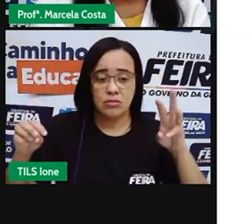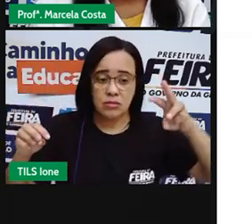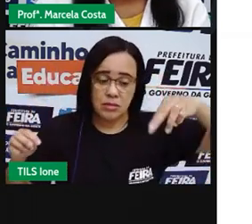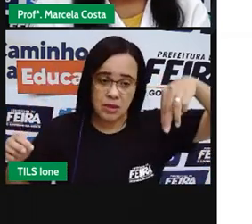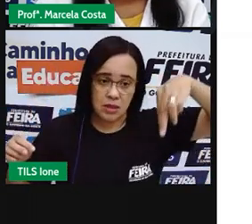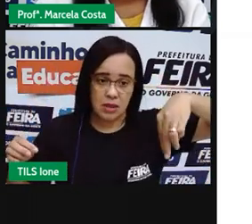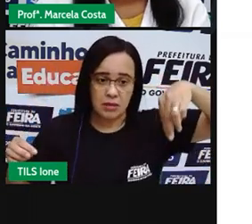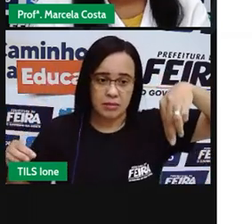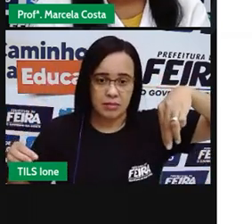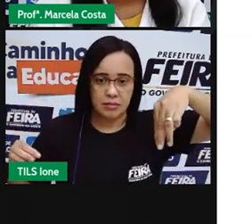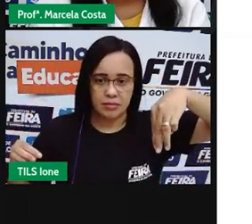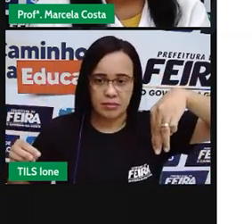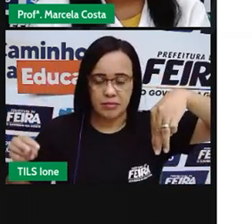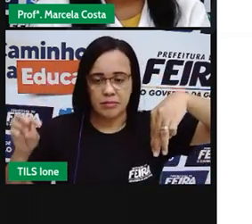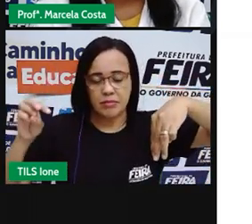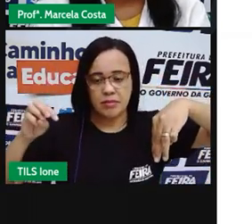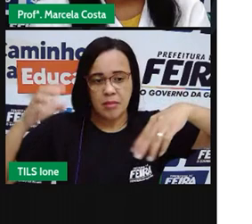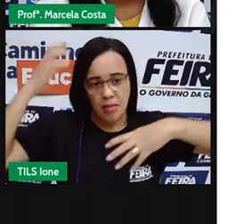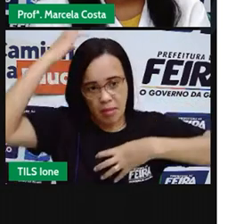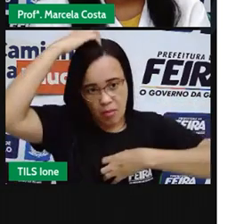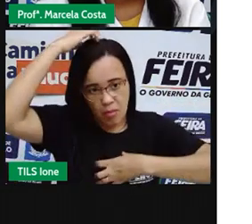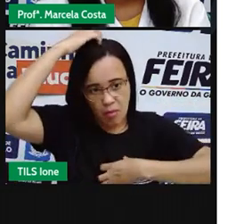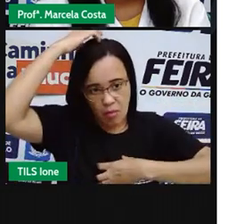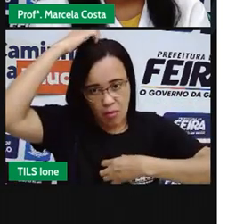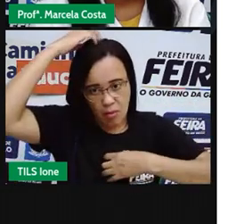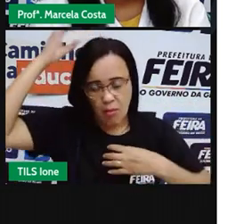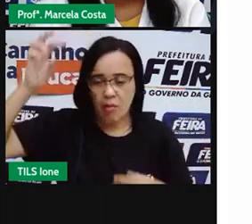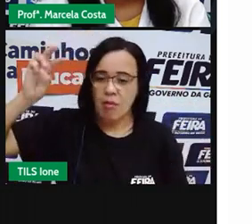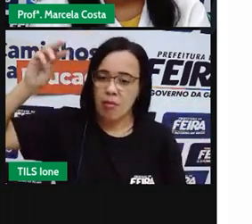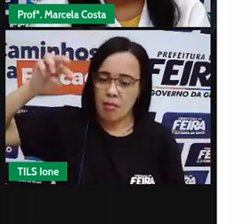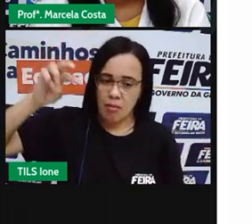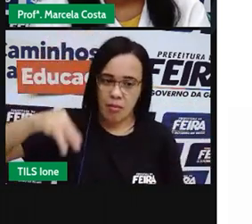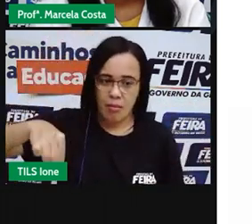M, que a gente escreve macaco.